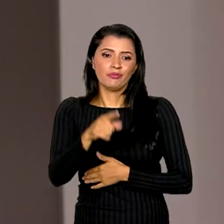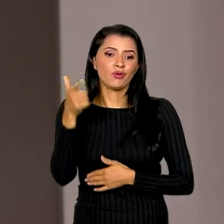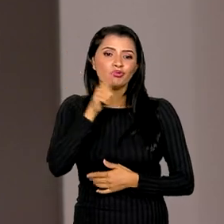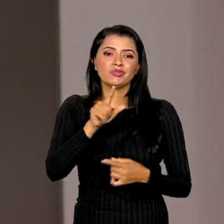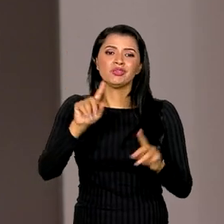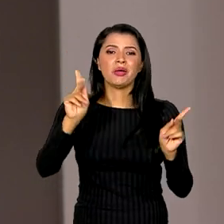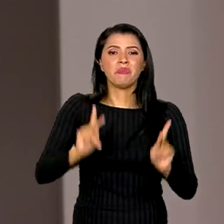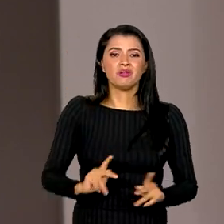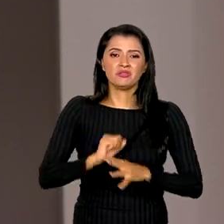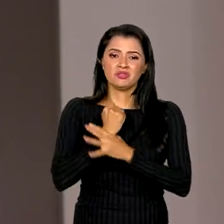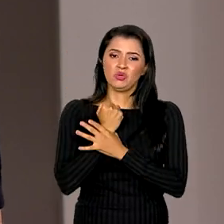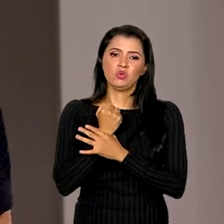paz e a segurança internacionais.